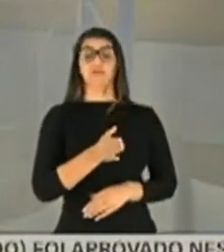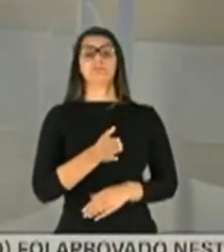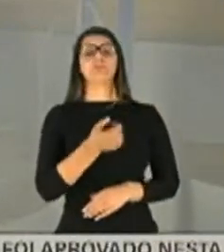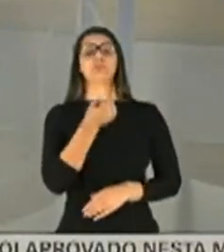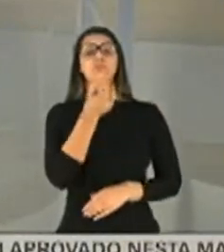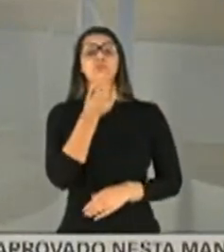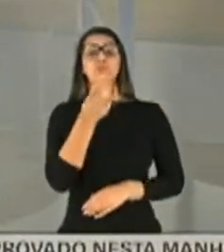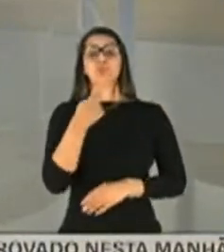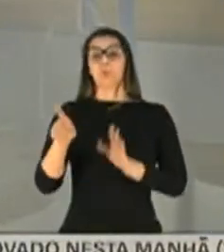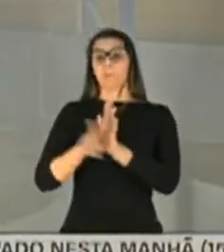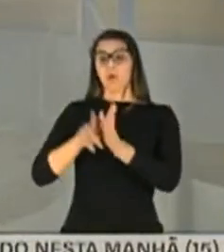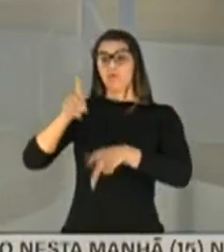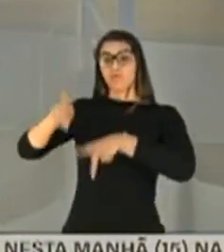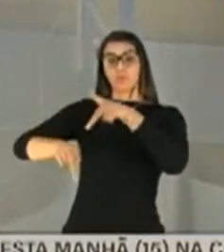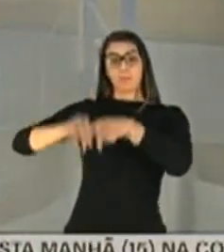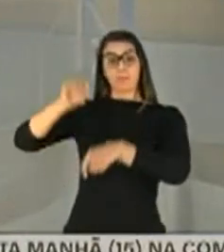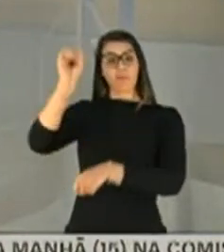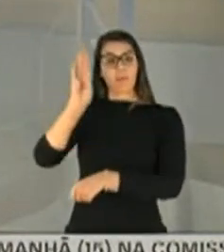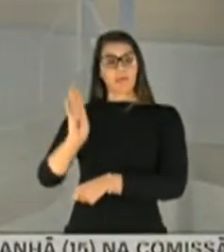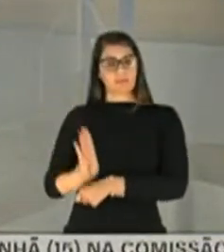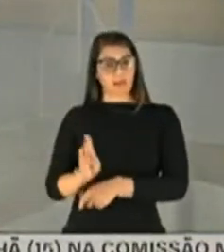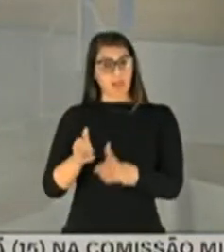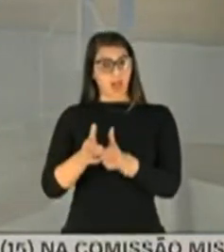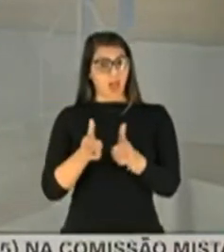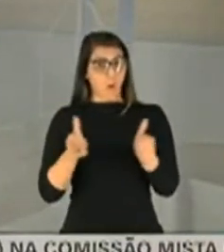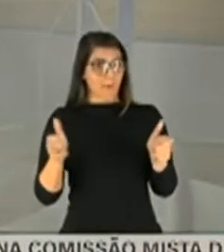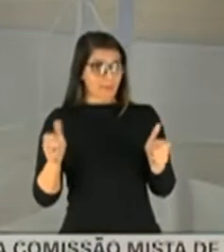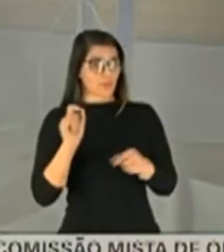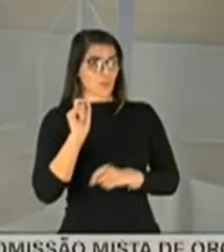dinheiro do contribuinte do povo brasileiro. Olha só,